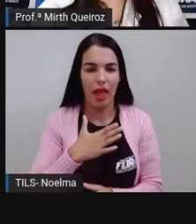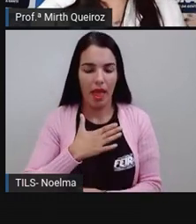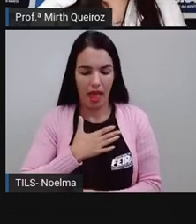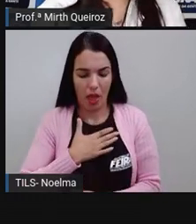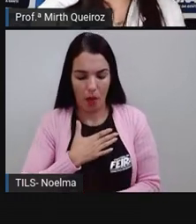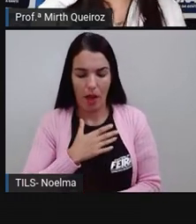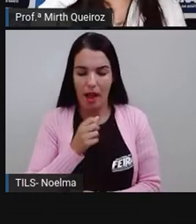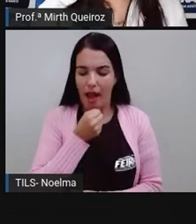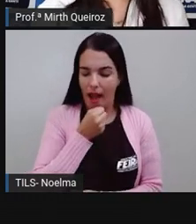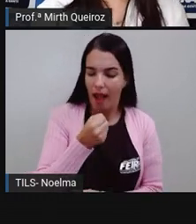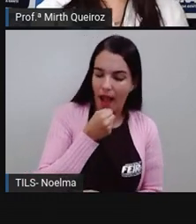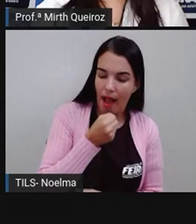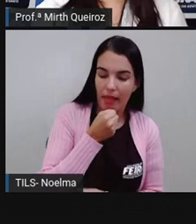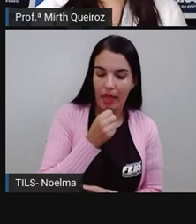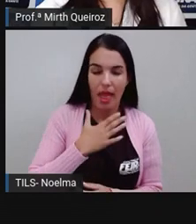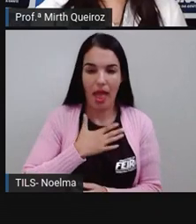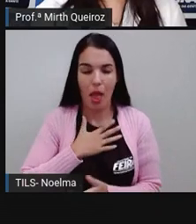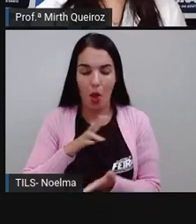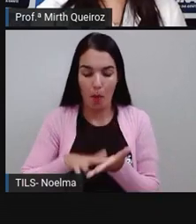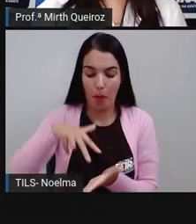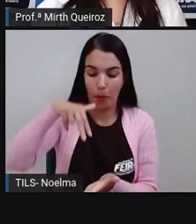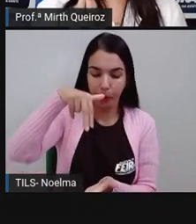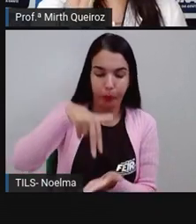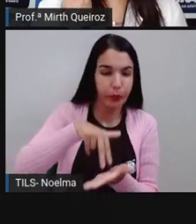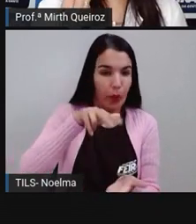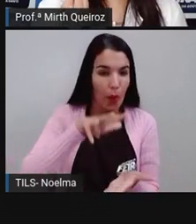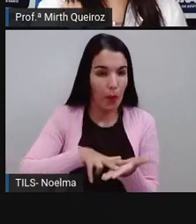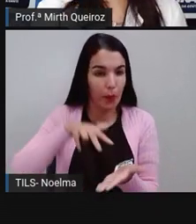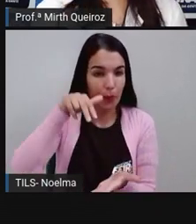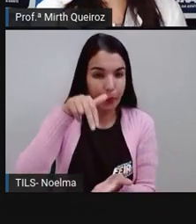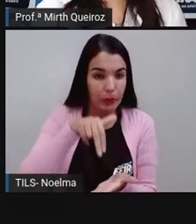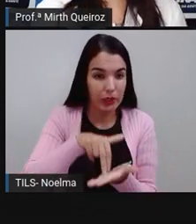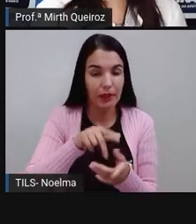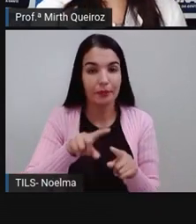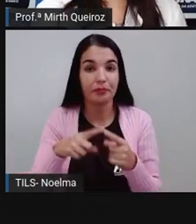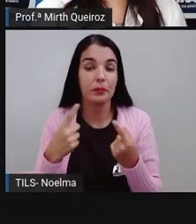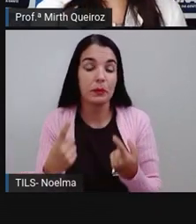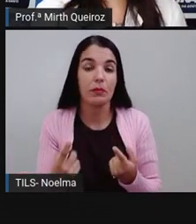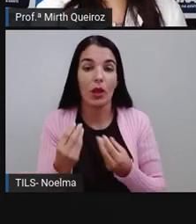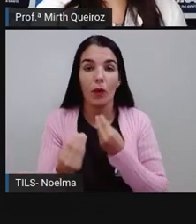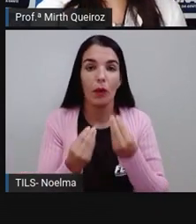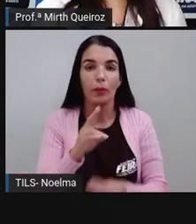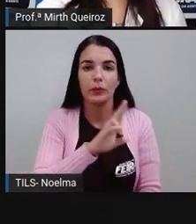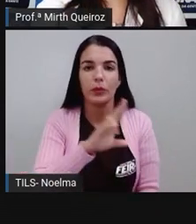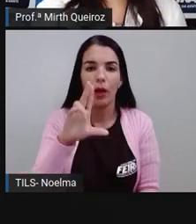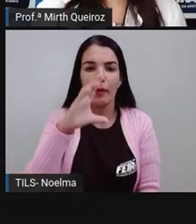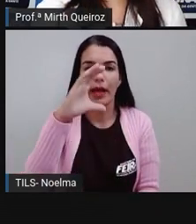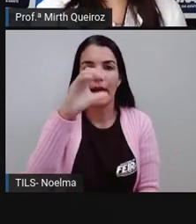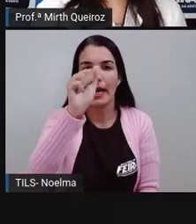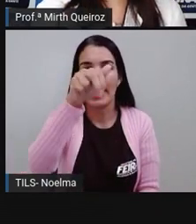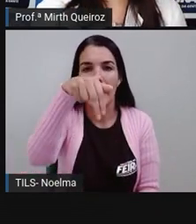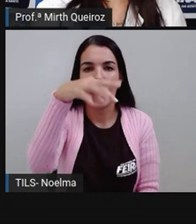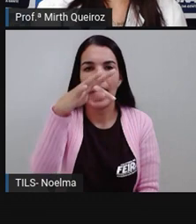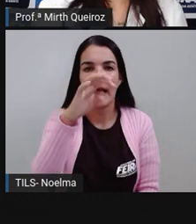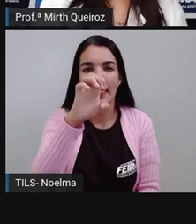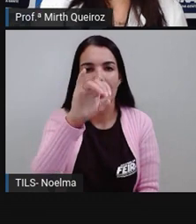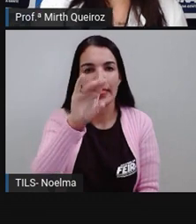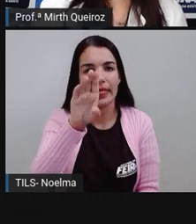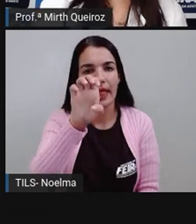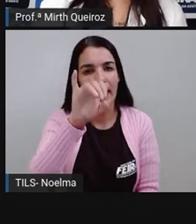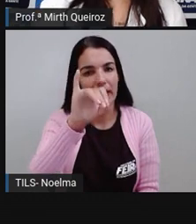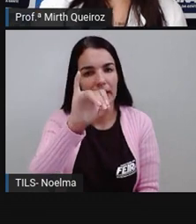eu pulei. Essa palavra, cantei, o verbo no infinitivo ficaria